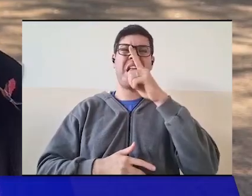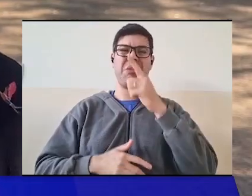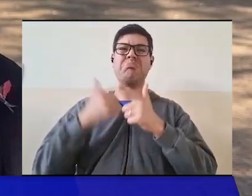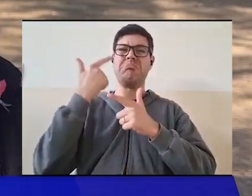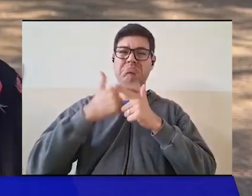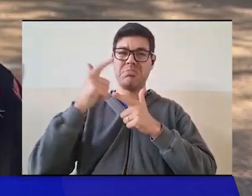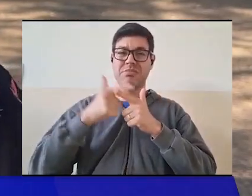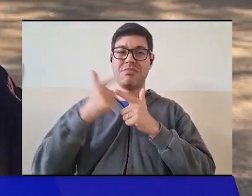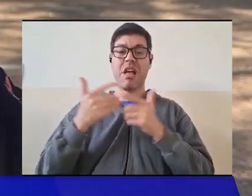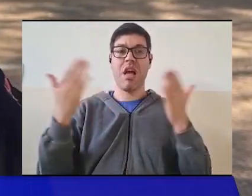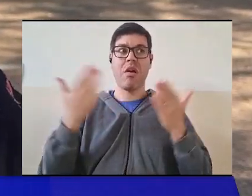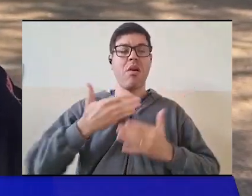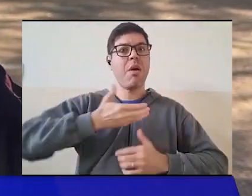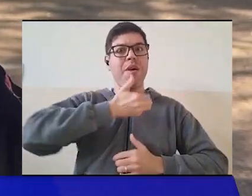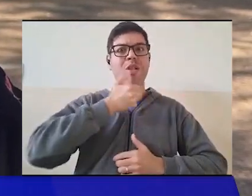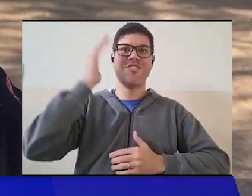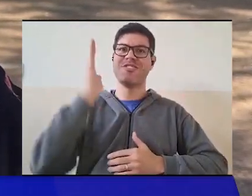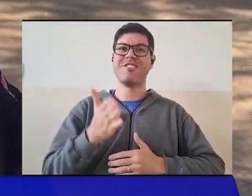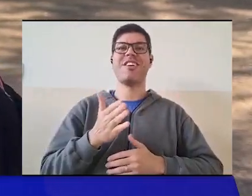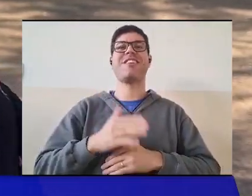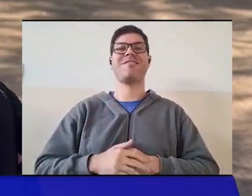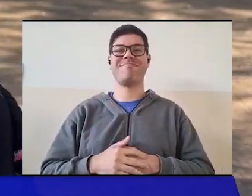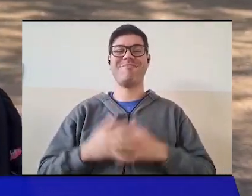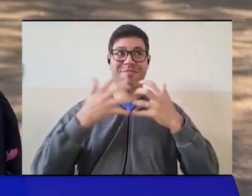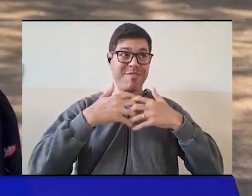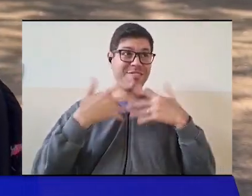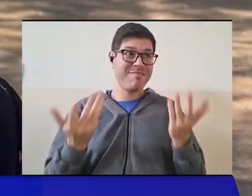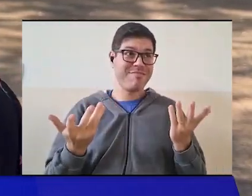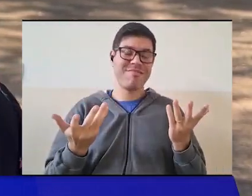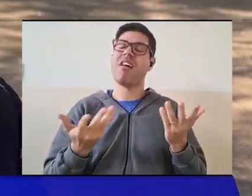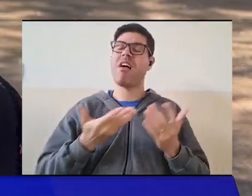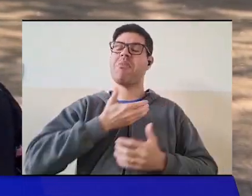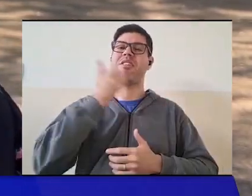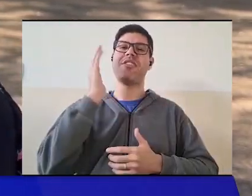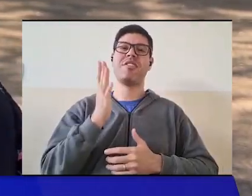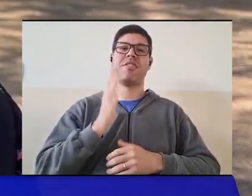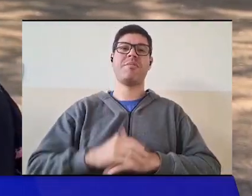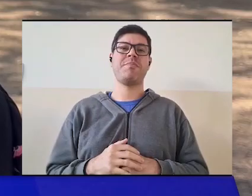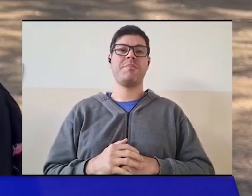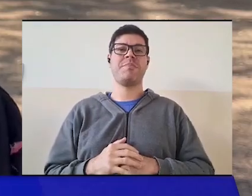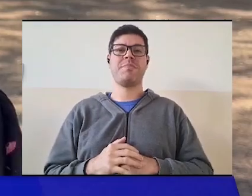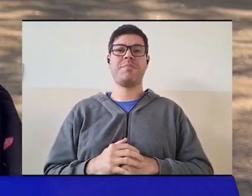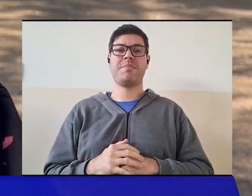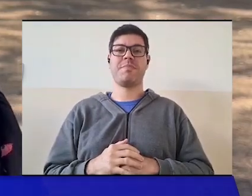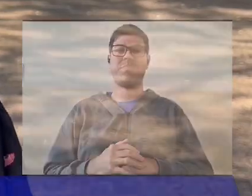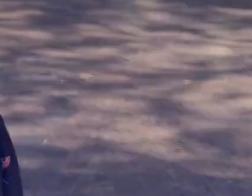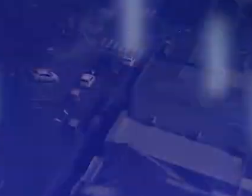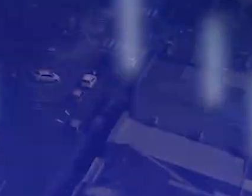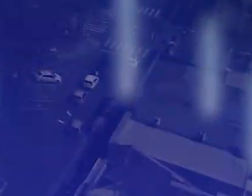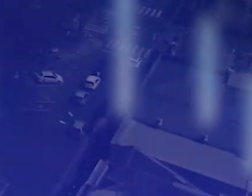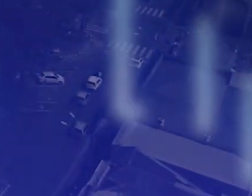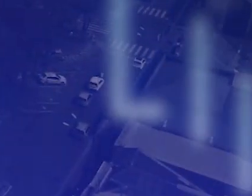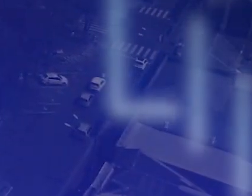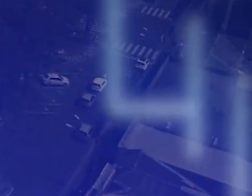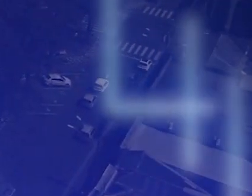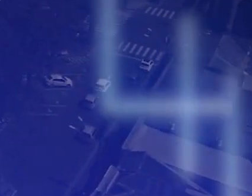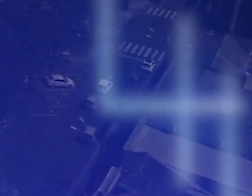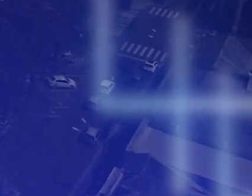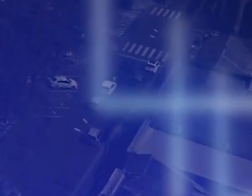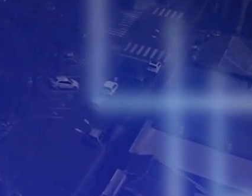um caso sério lá, viu? Vai melhorar? Já melhorou, não está funcionando. Já melhorou. Já